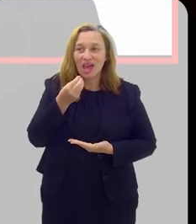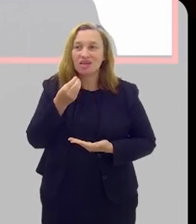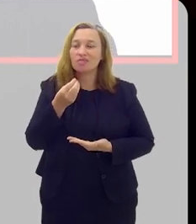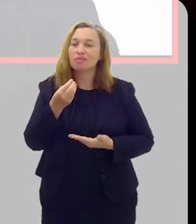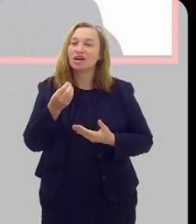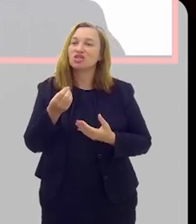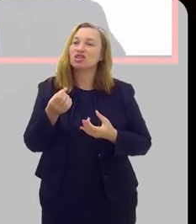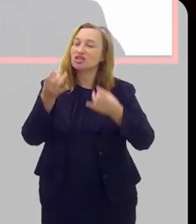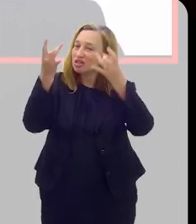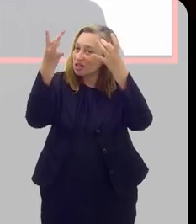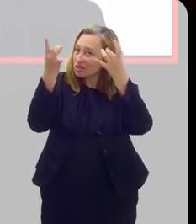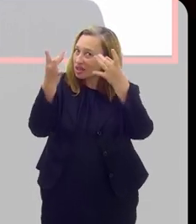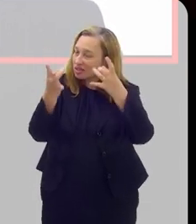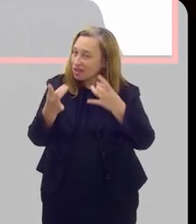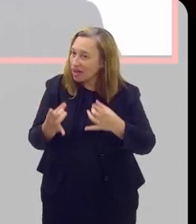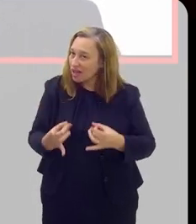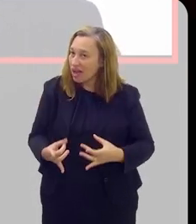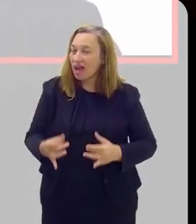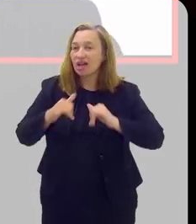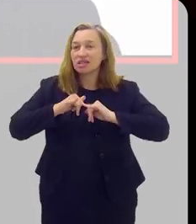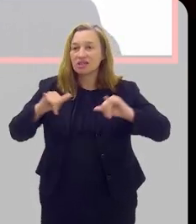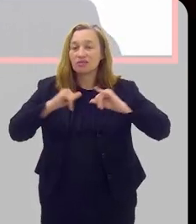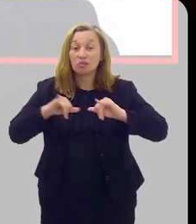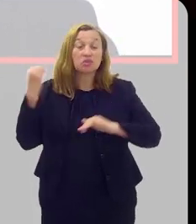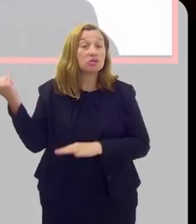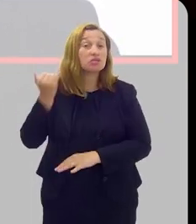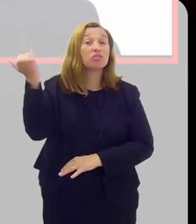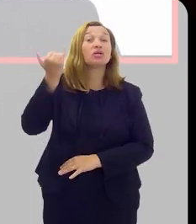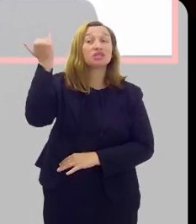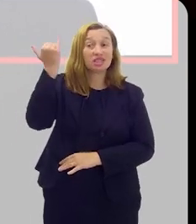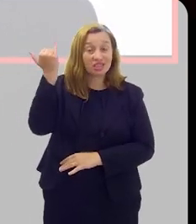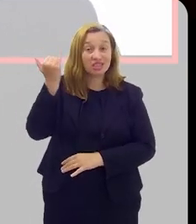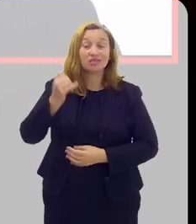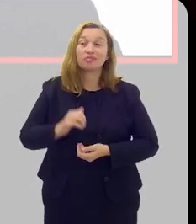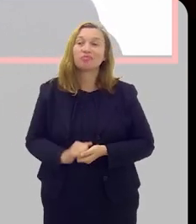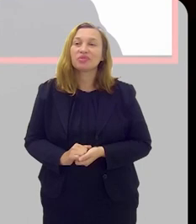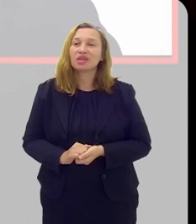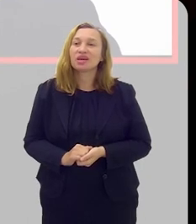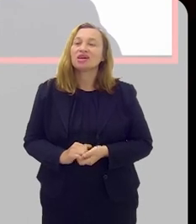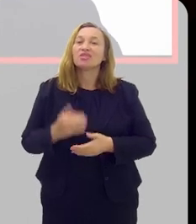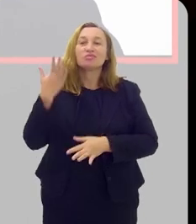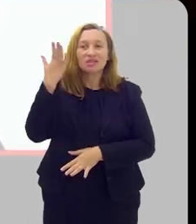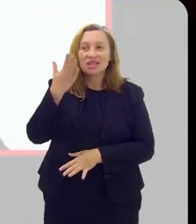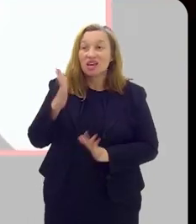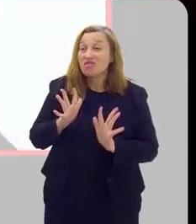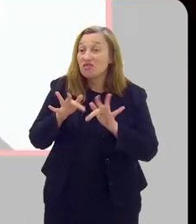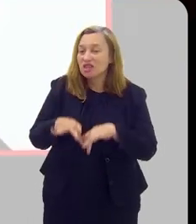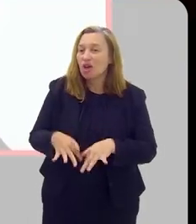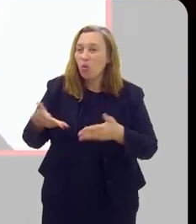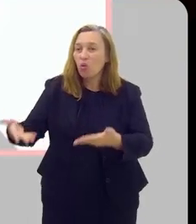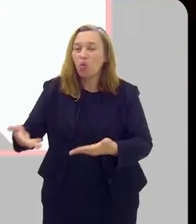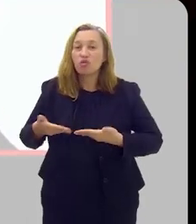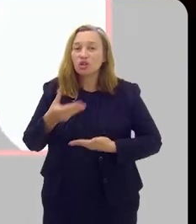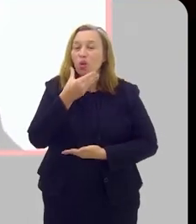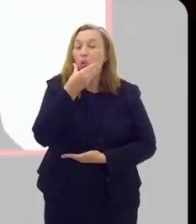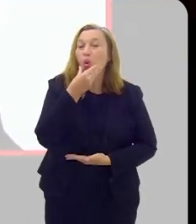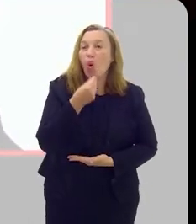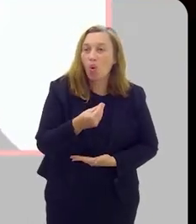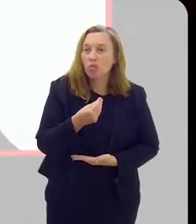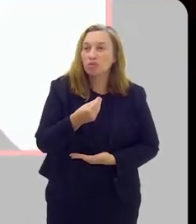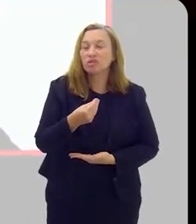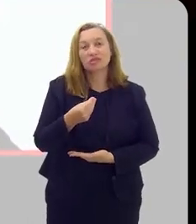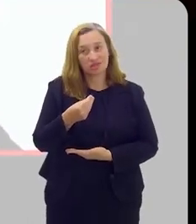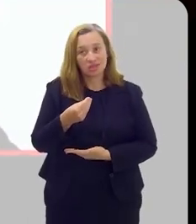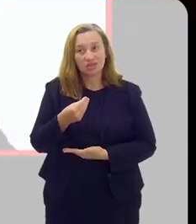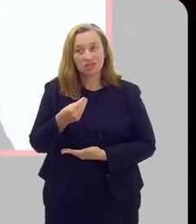oportunidade para a gente disseminar e difundir essas informações tão importantes, deixo aí como mensagem final um convite aos